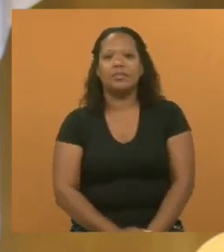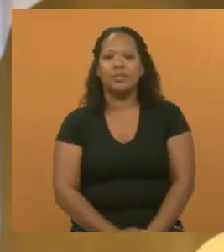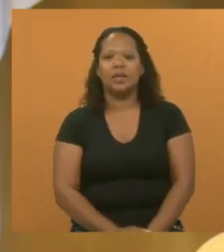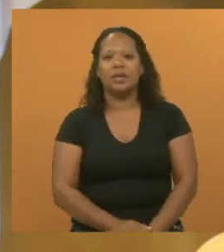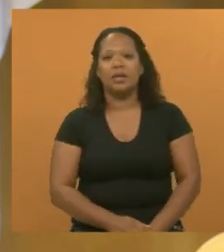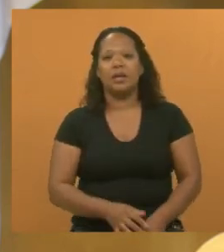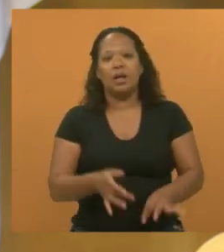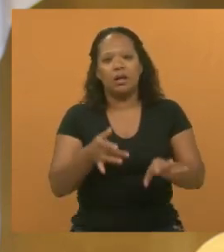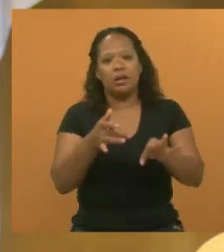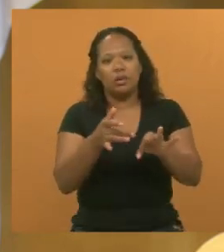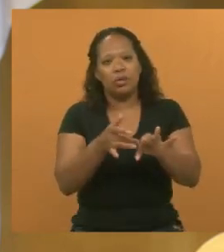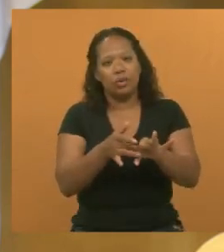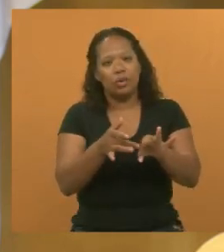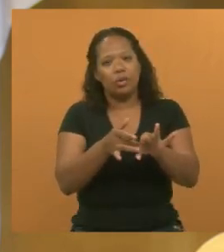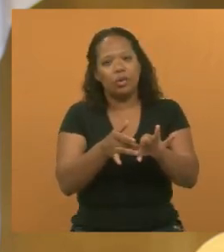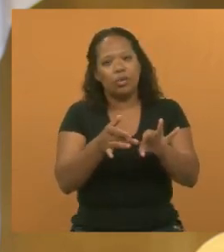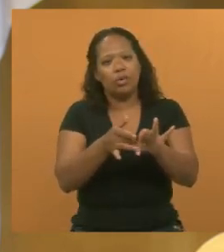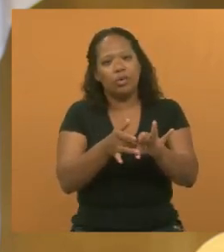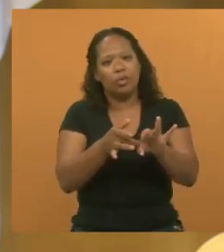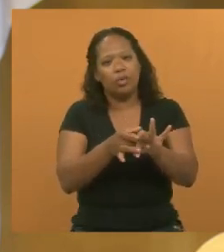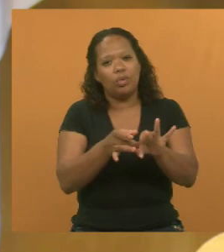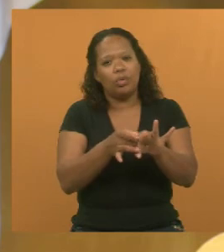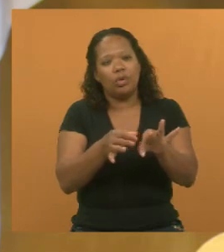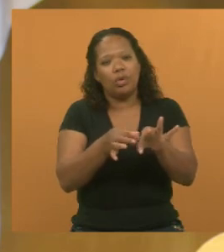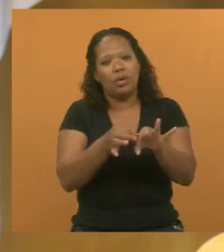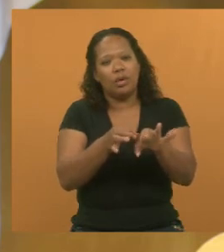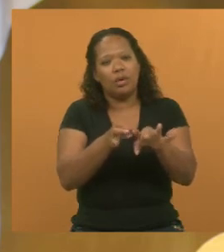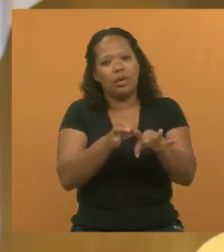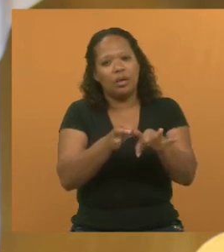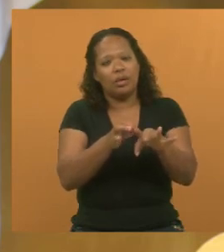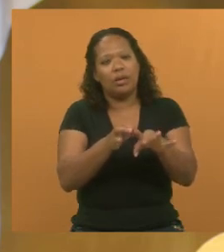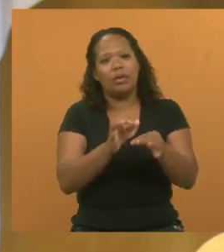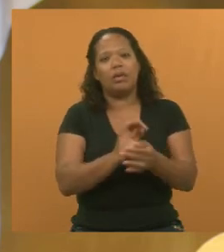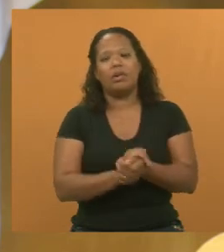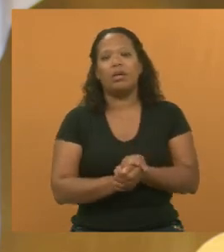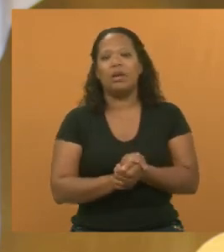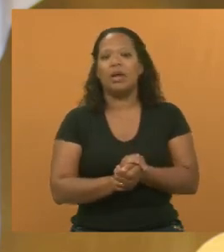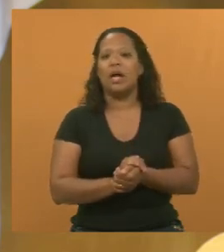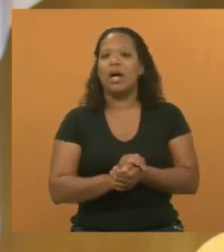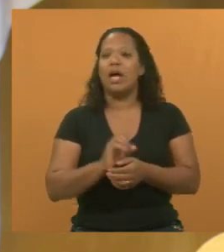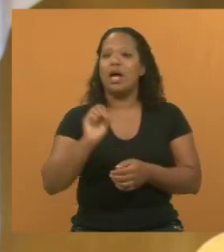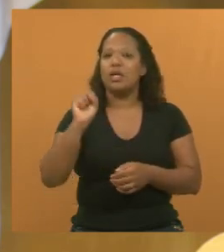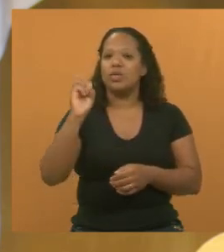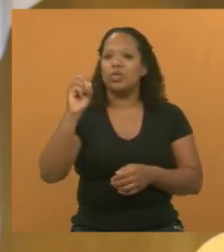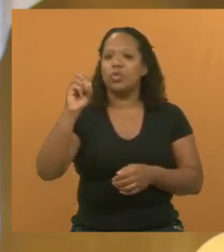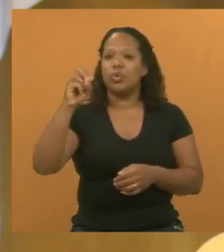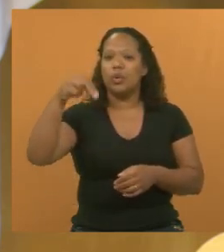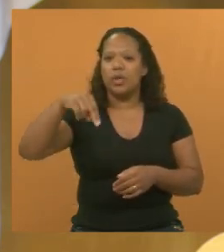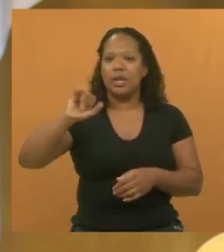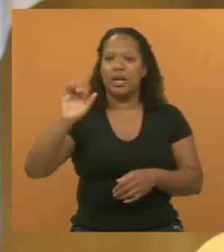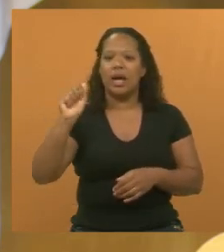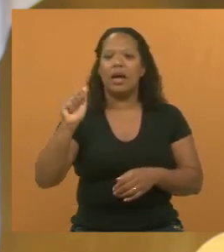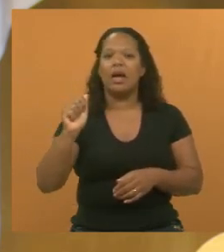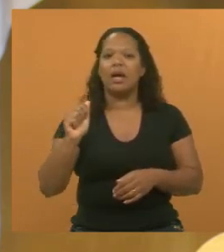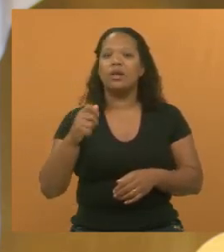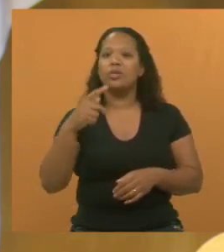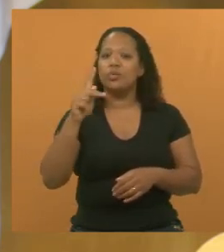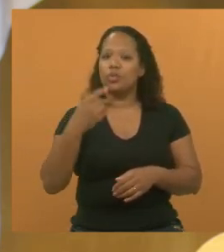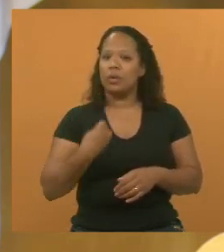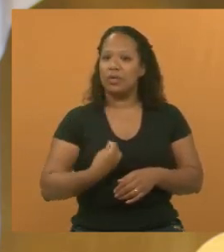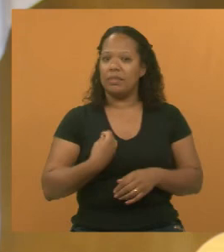toques, se forem necessários ou não. E como a Sônia bem colocou aqui, sua vida,